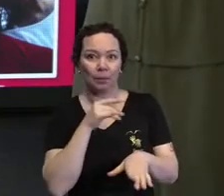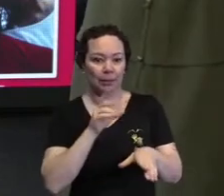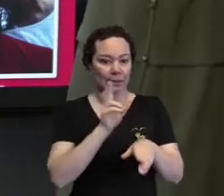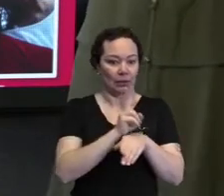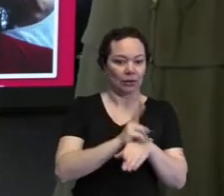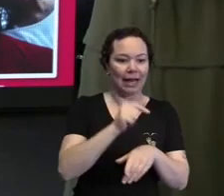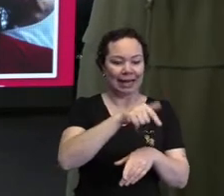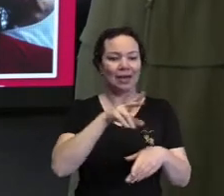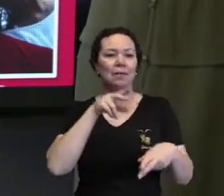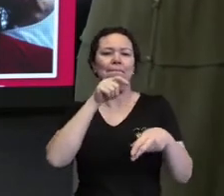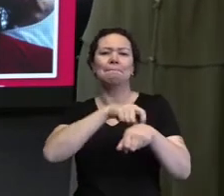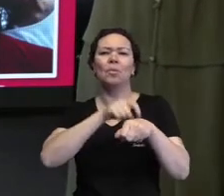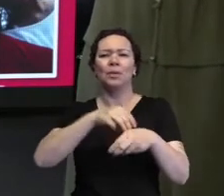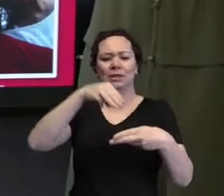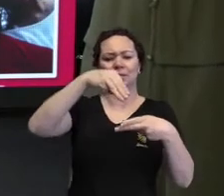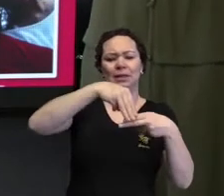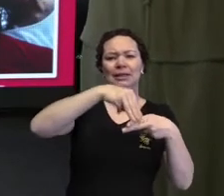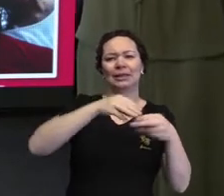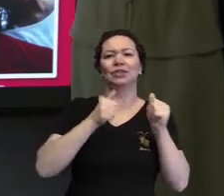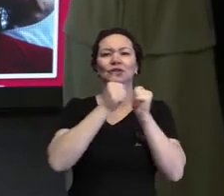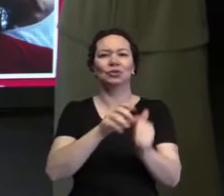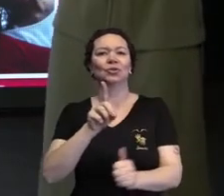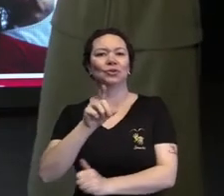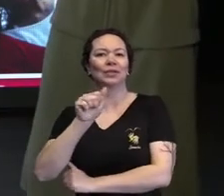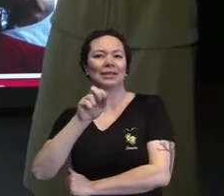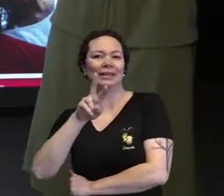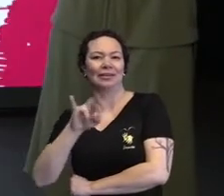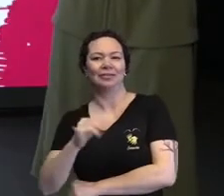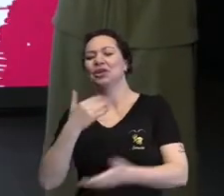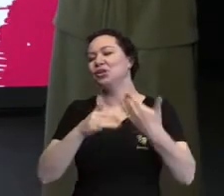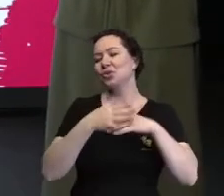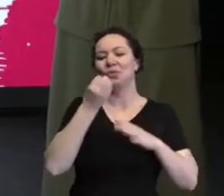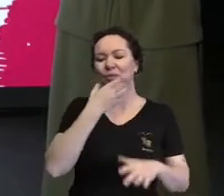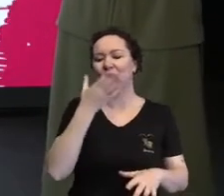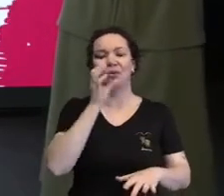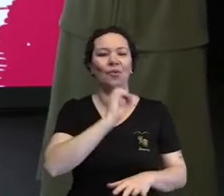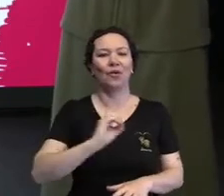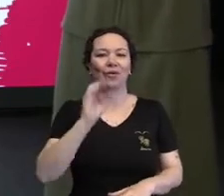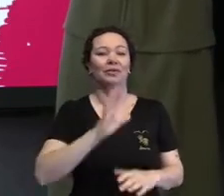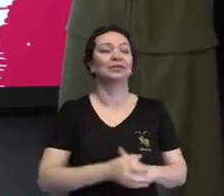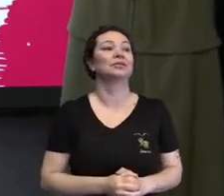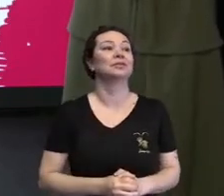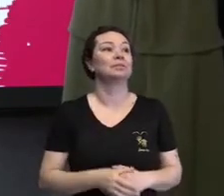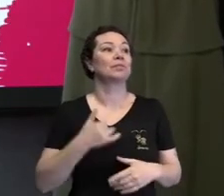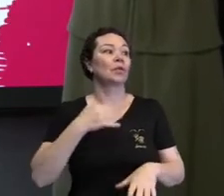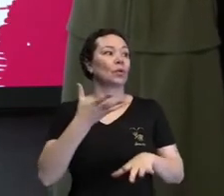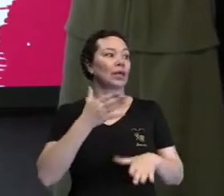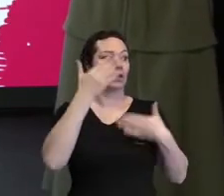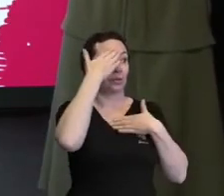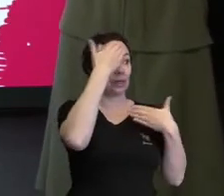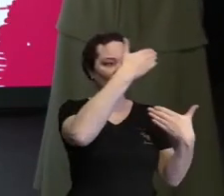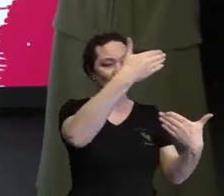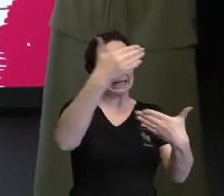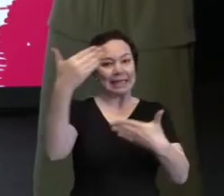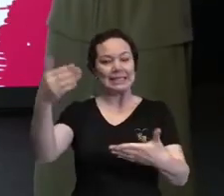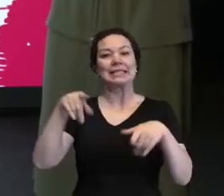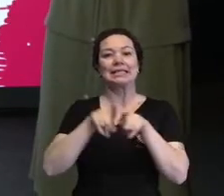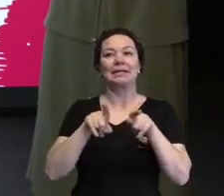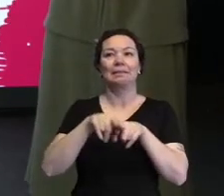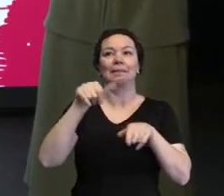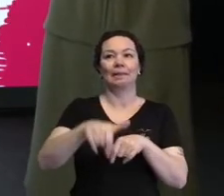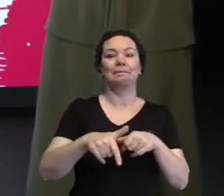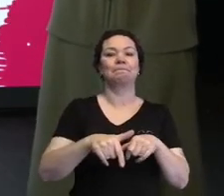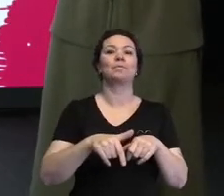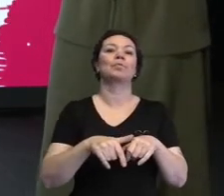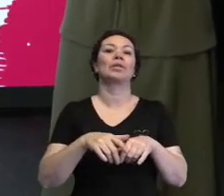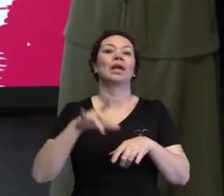McDonald's com os amigos do Davi. E foi muito bom e está tudo bem, né? Então, eu quero agradecer aqui, deixar as nossas